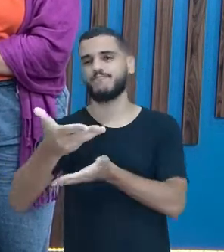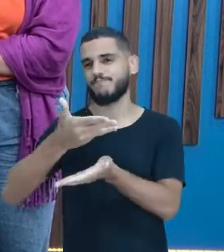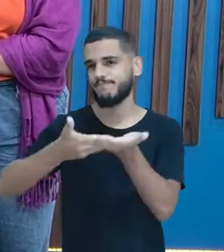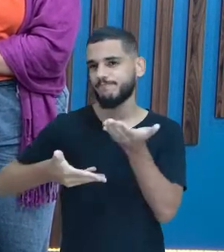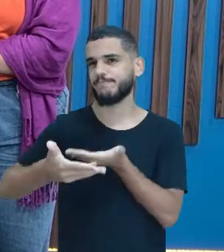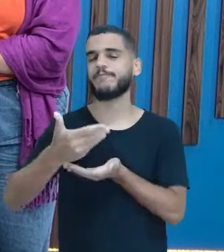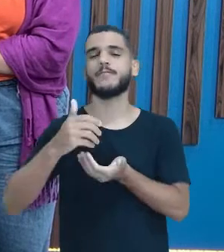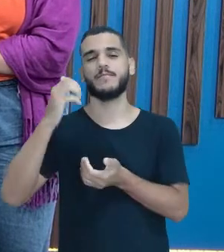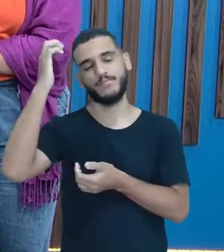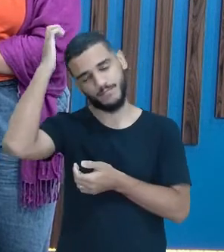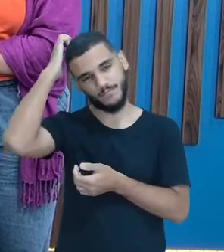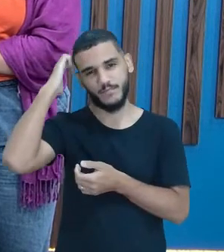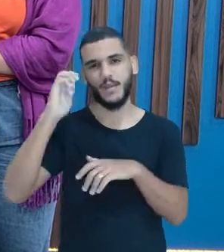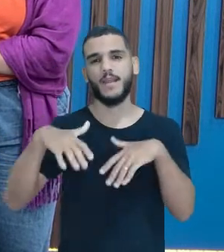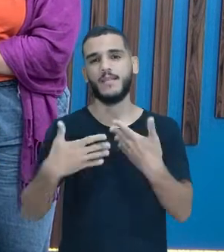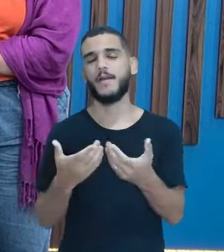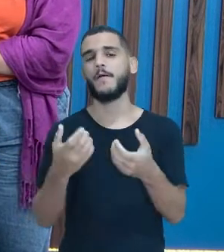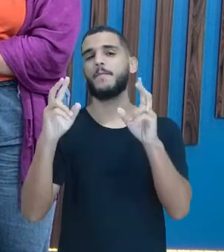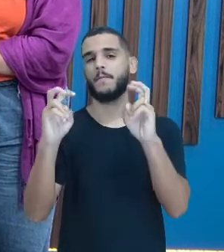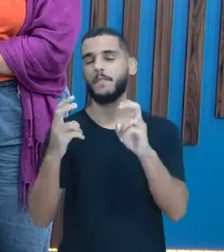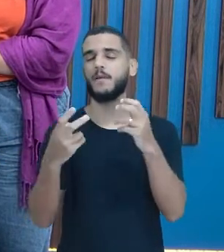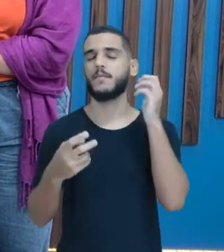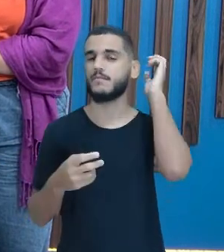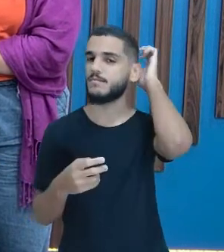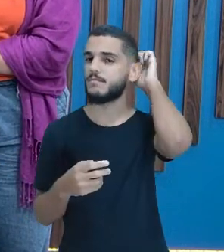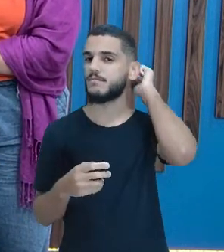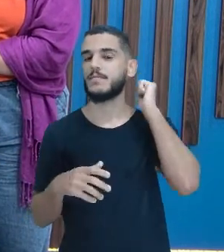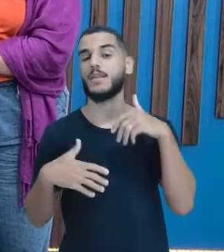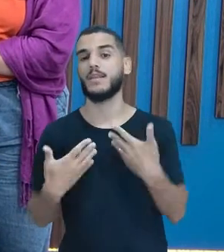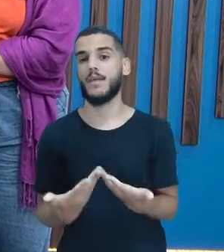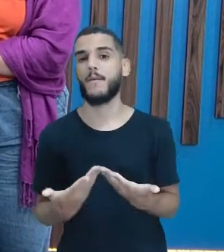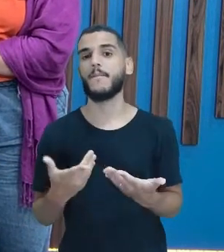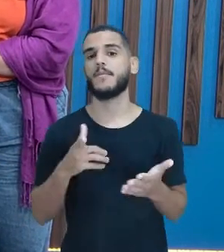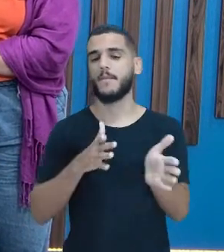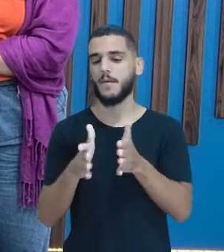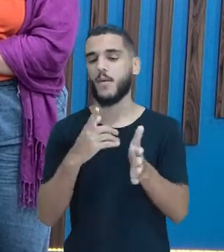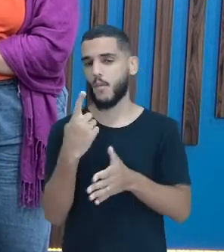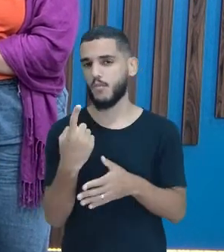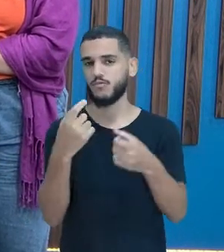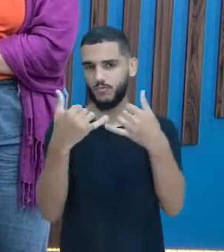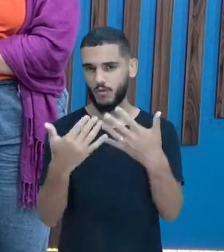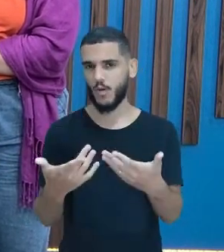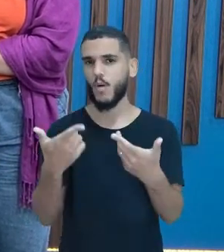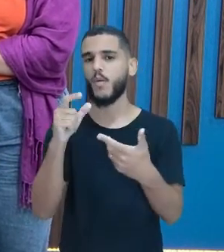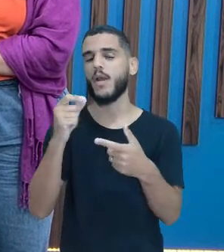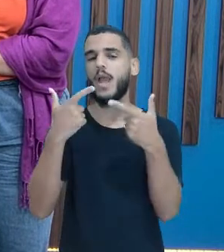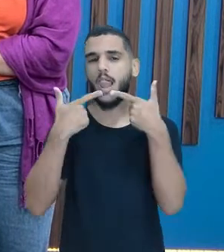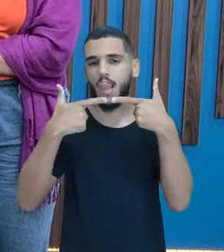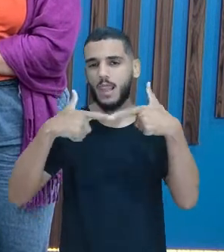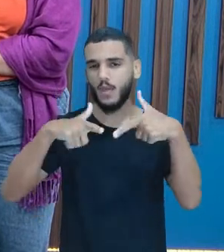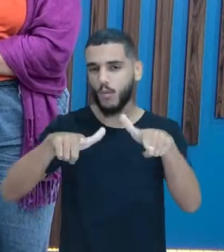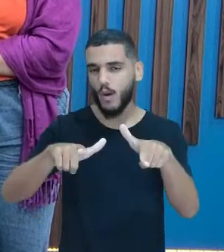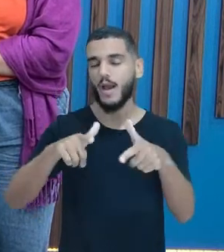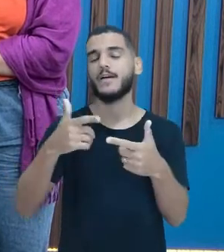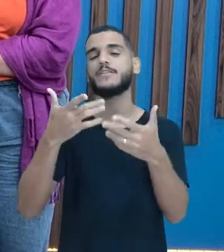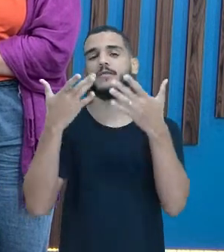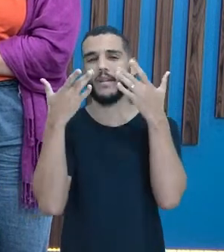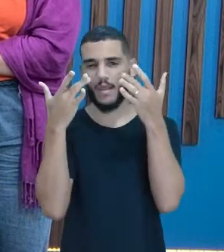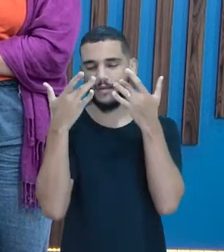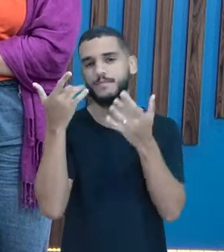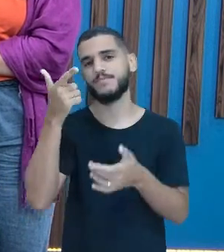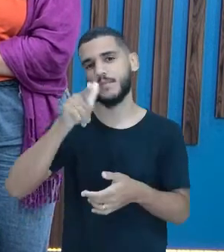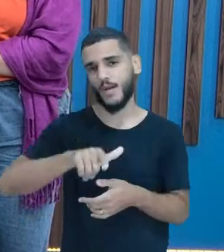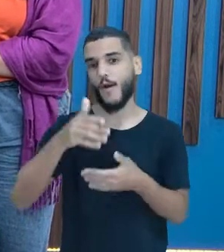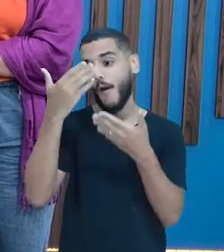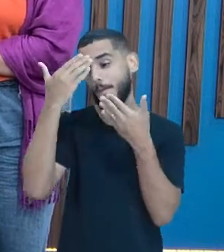dentro desse tema. Lá no módulo 1, a gente conversou um pouquinho sobre a linguagem do teatro. Novamente estamos aqui,